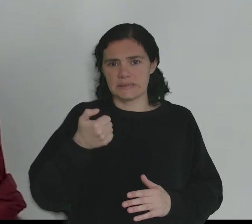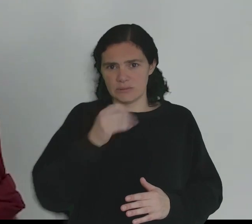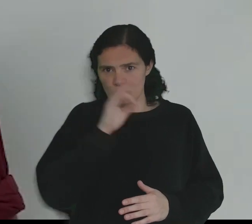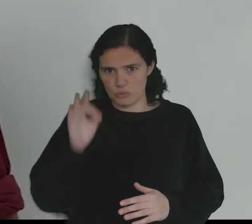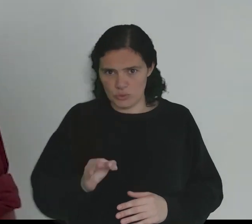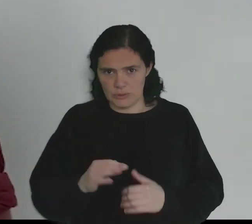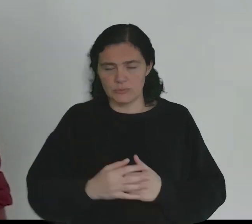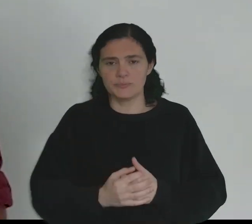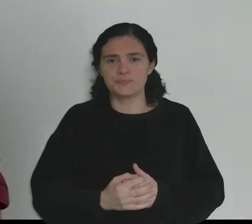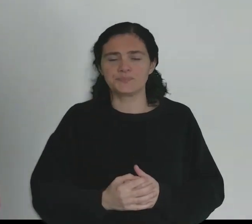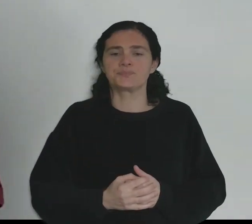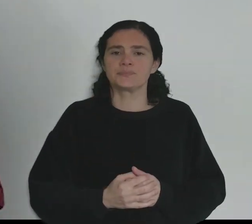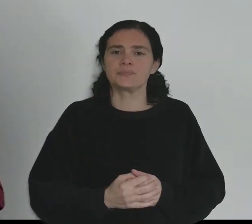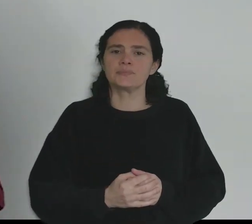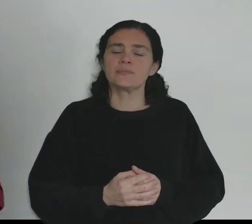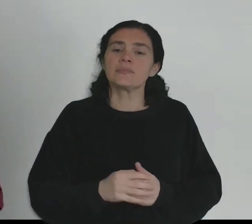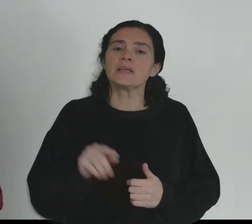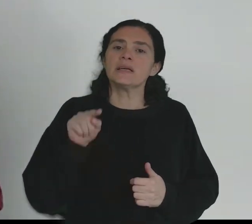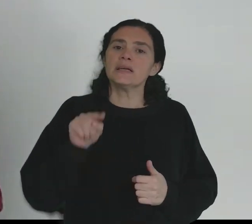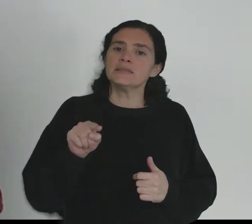65%.